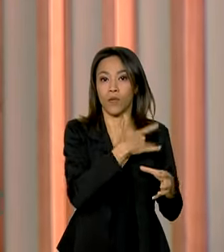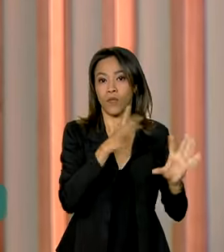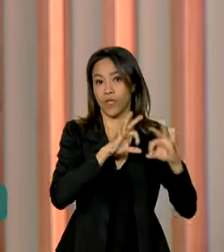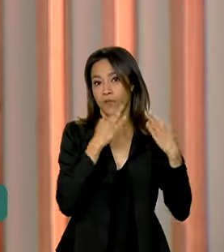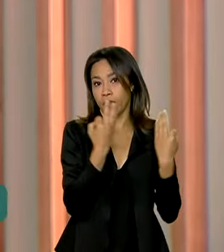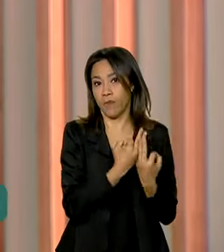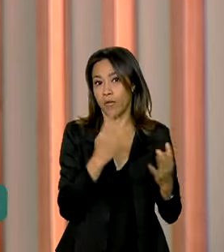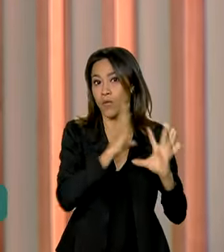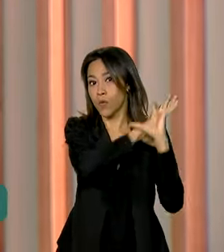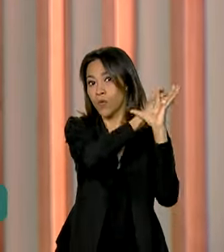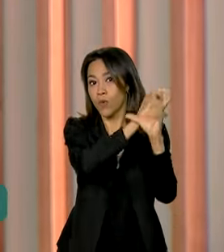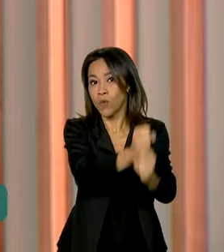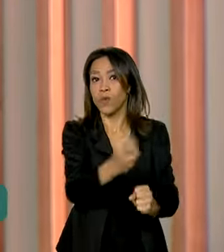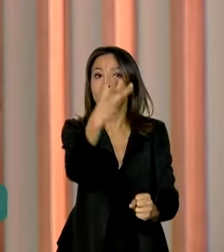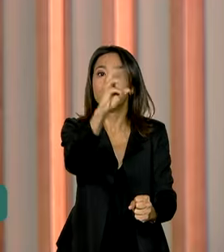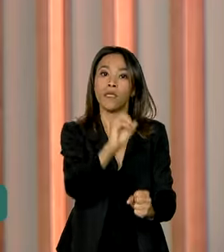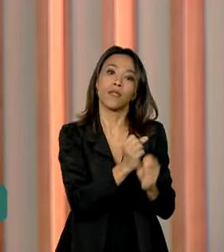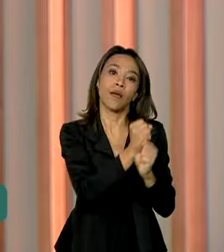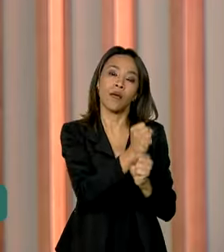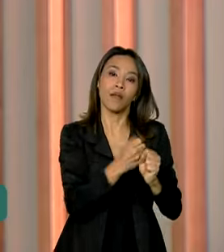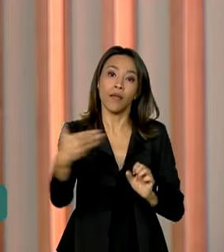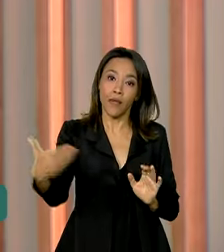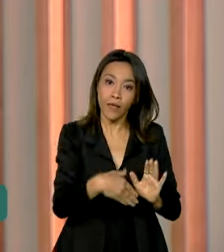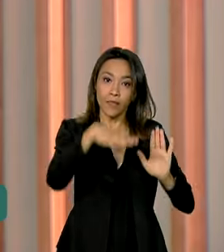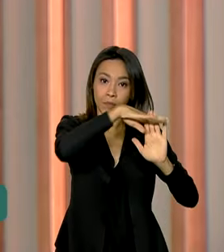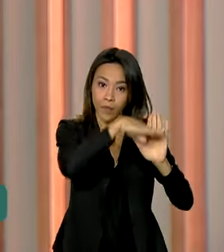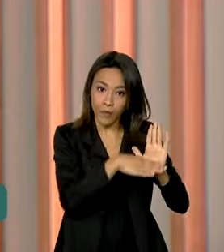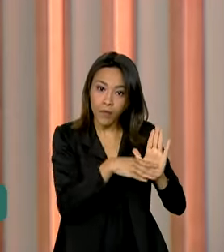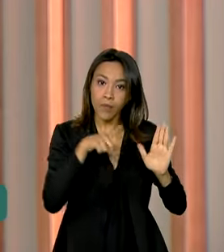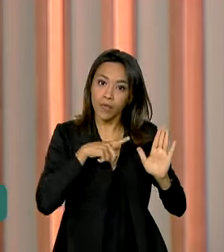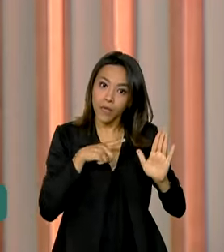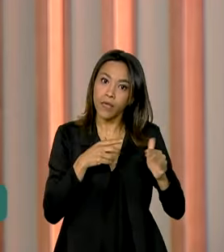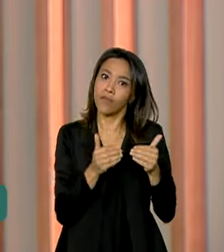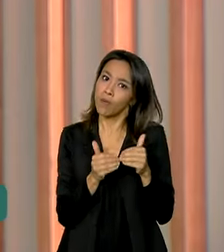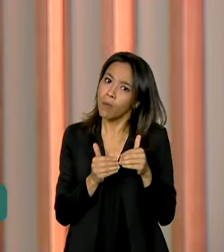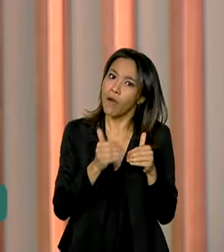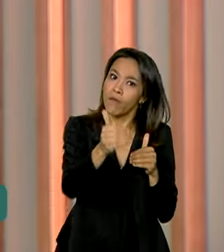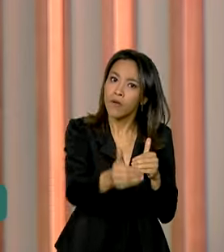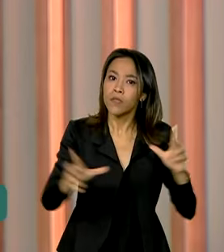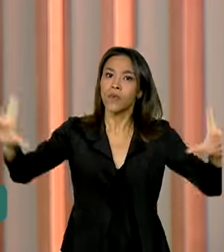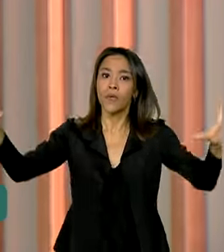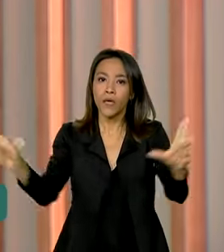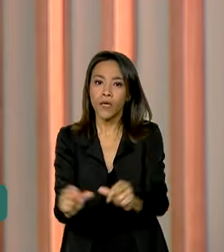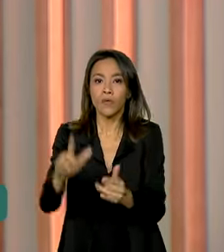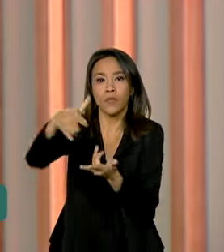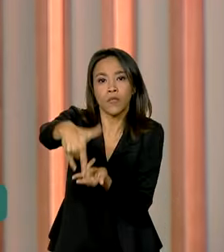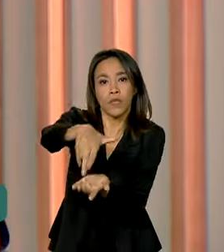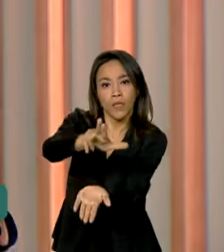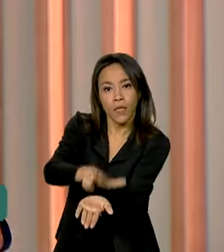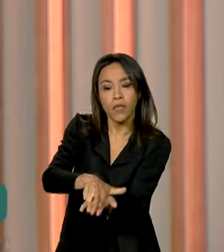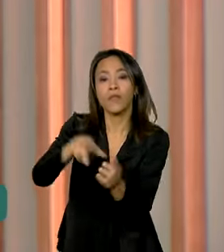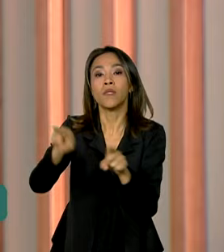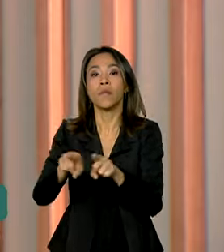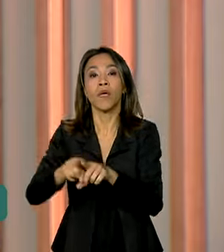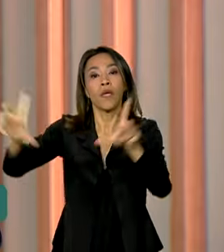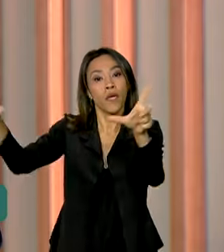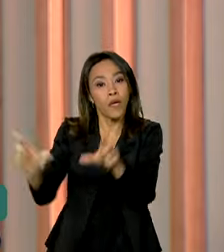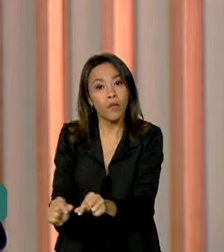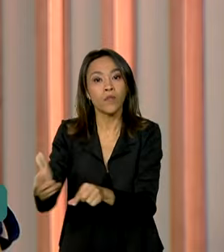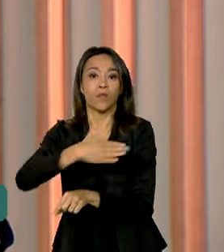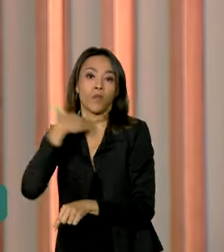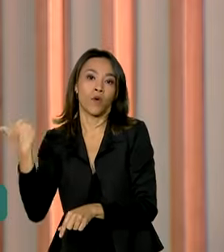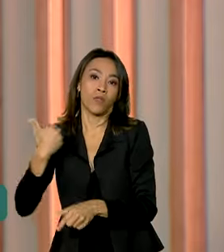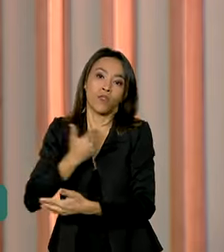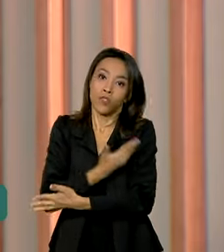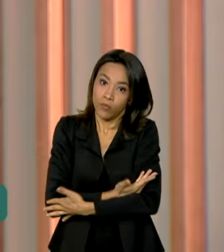período, o programa trouxe vários avanços que refletem a queda de internações hospitalares e da mortalidade infantil. Um